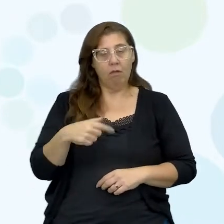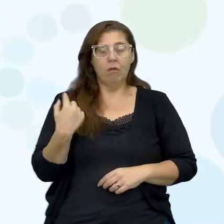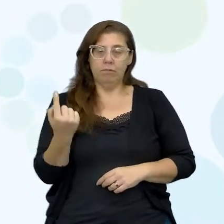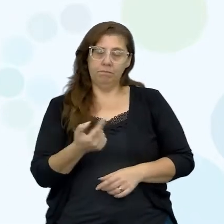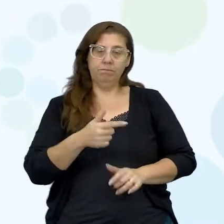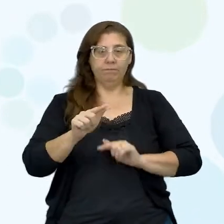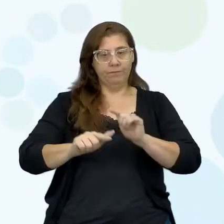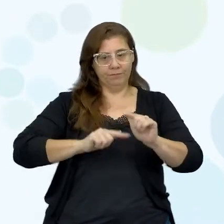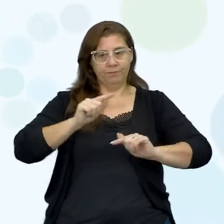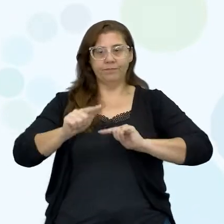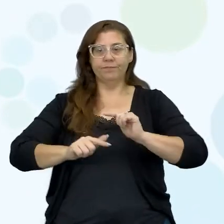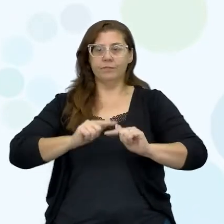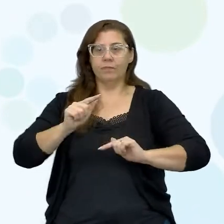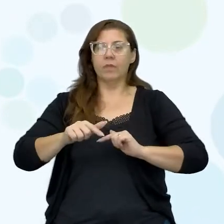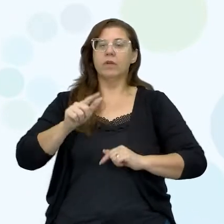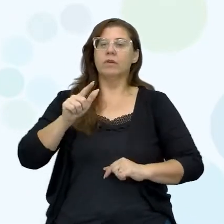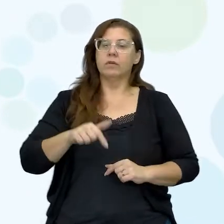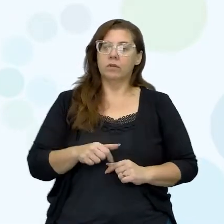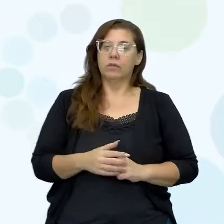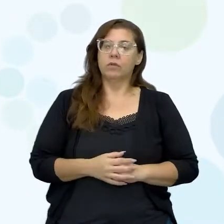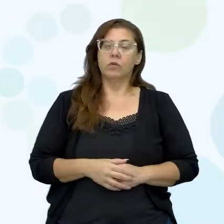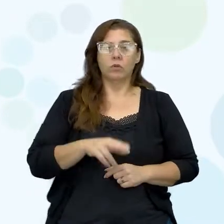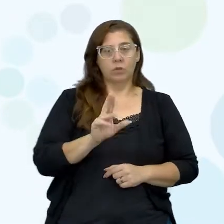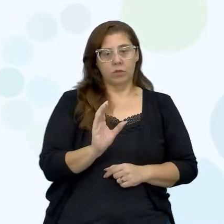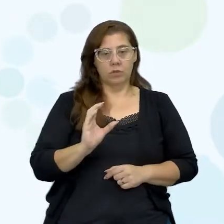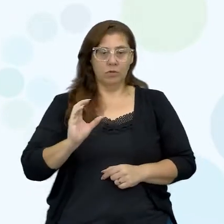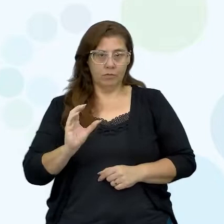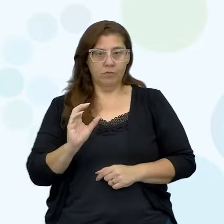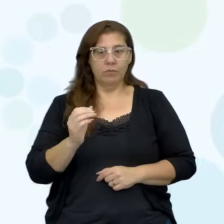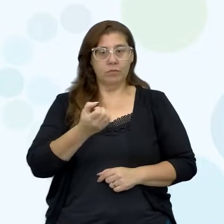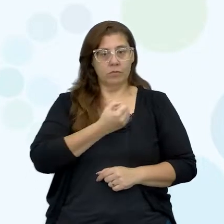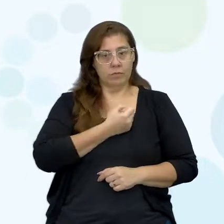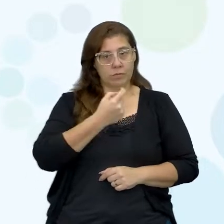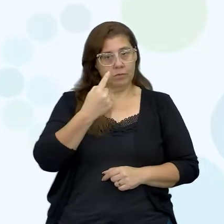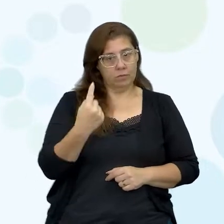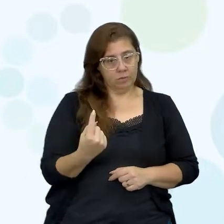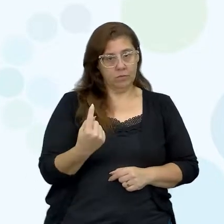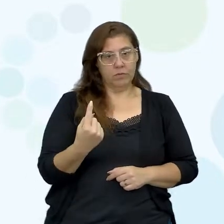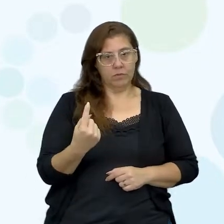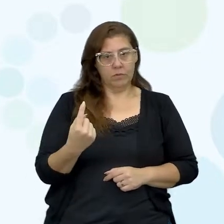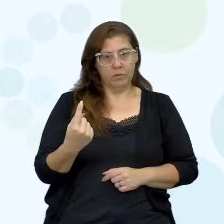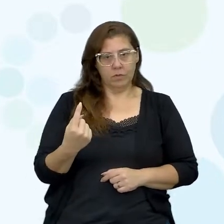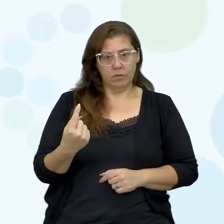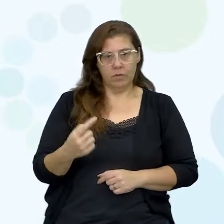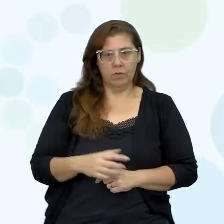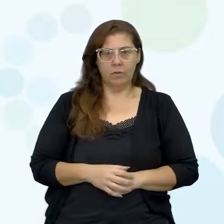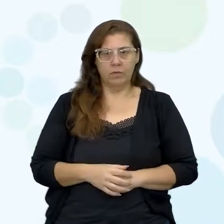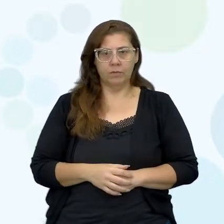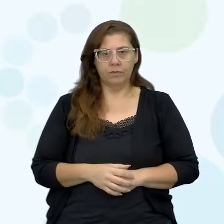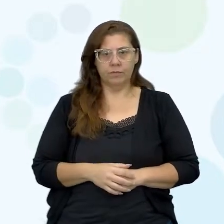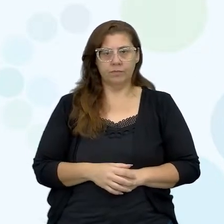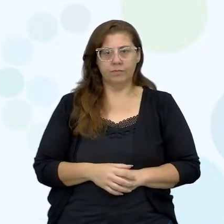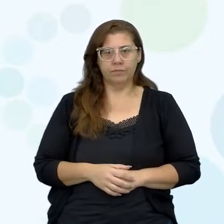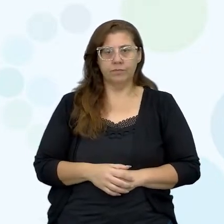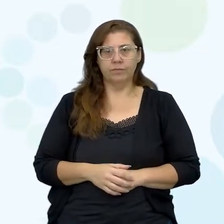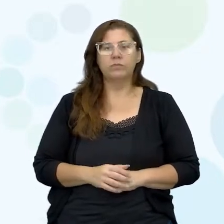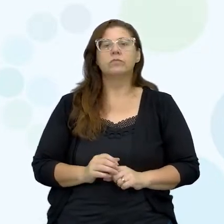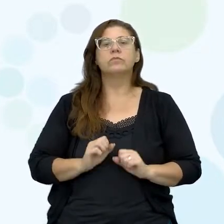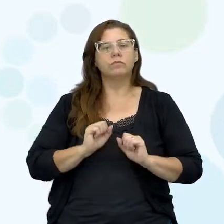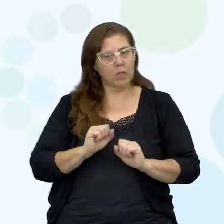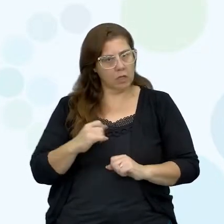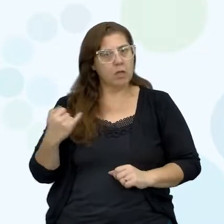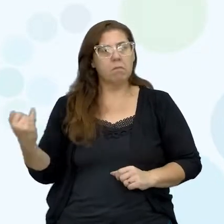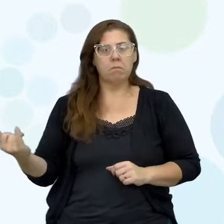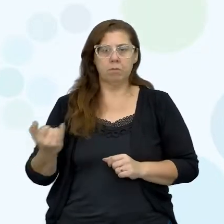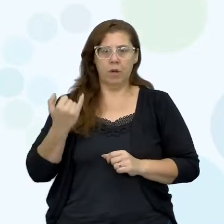trabalhando é a unidade curricular 1, que se chama Números Também Importam.